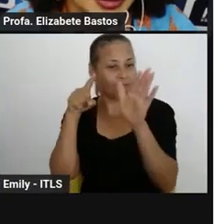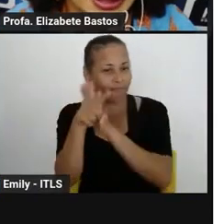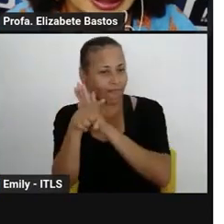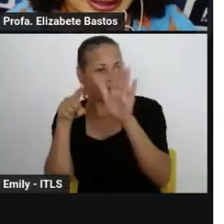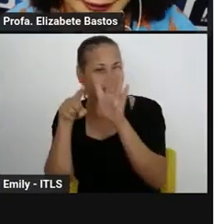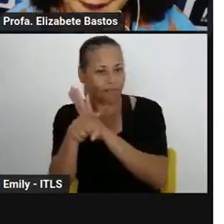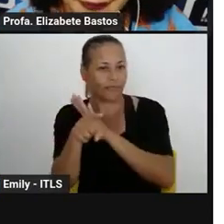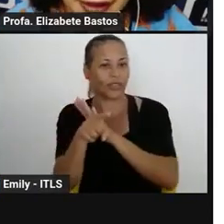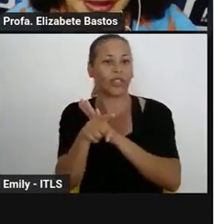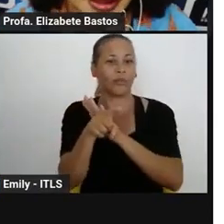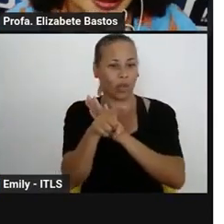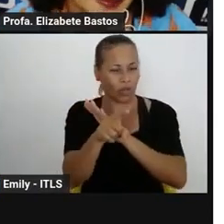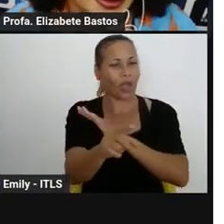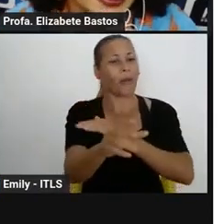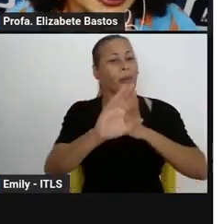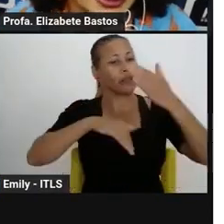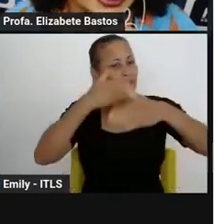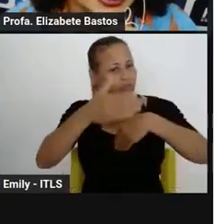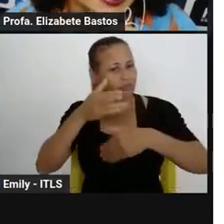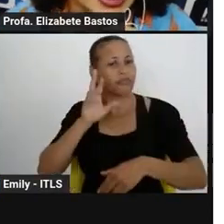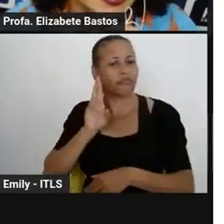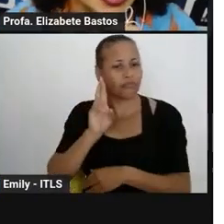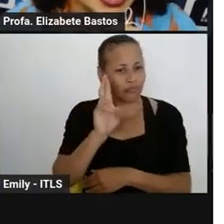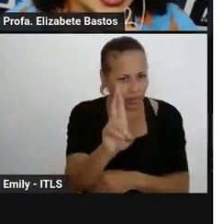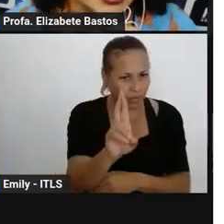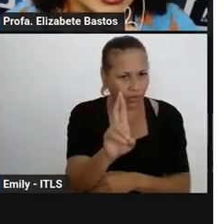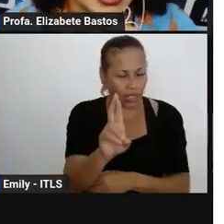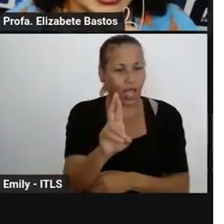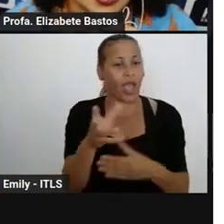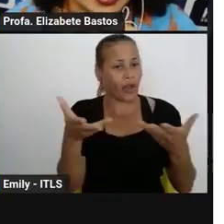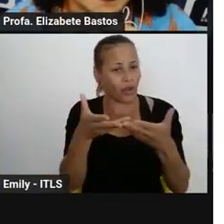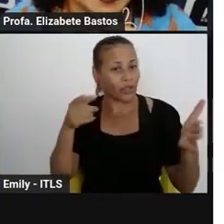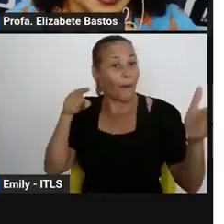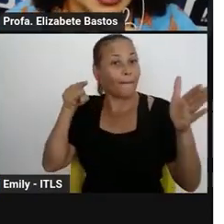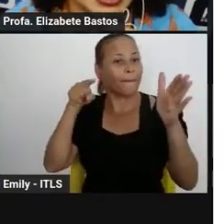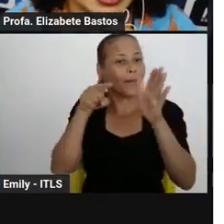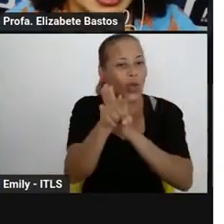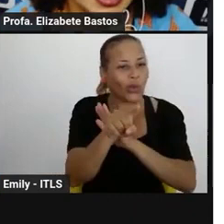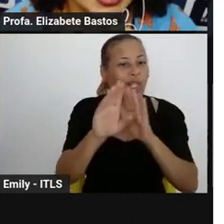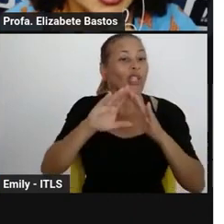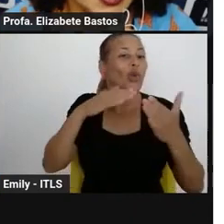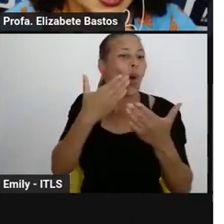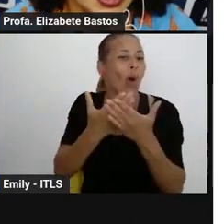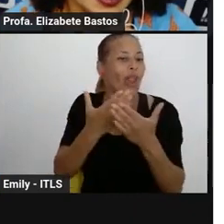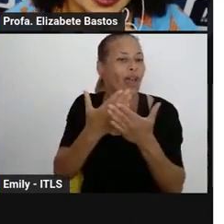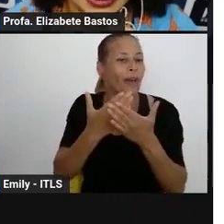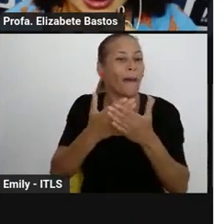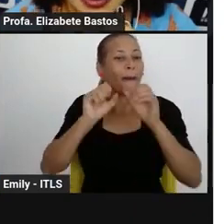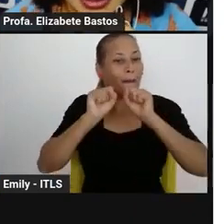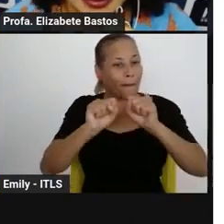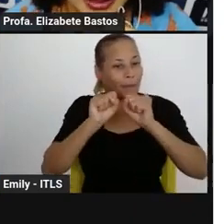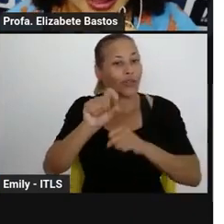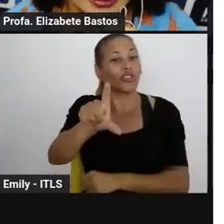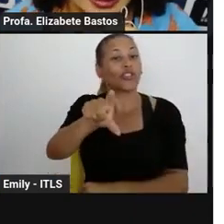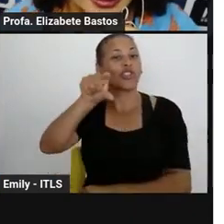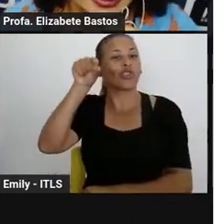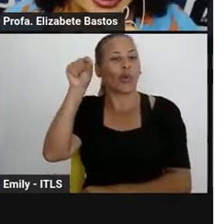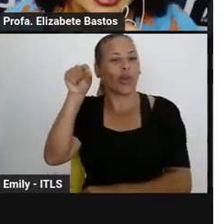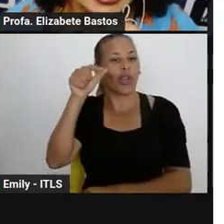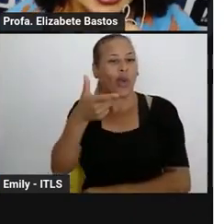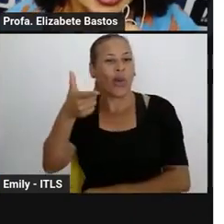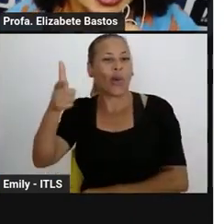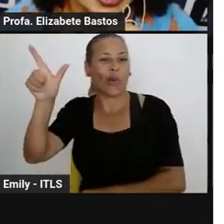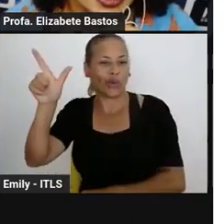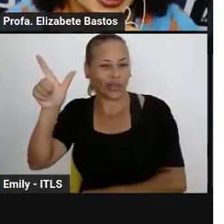departamento de ensino. Tem uma pergunta aqui mesmo, Jean, se a escola pode escolher uma outra diversificada além